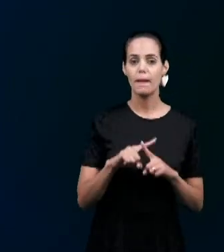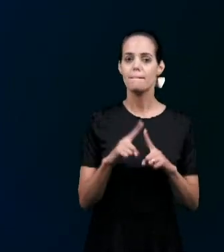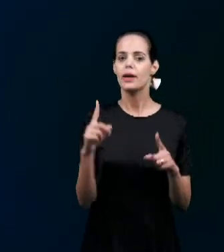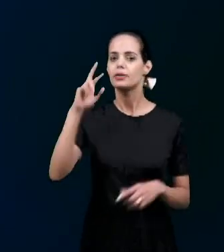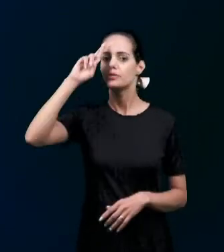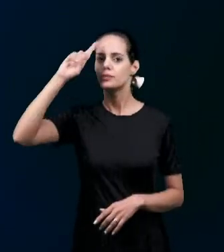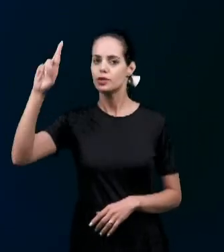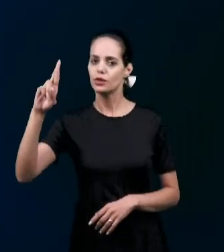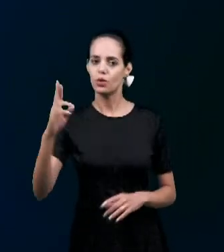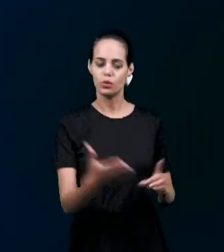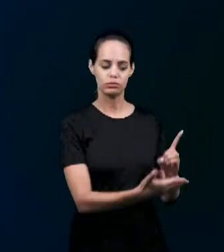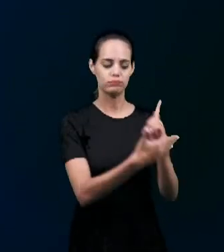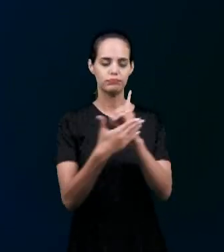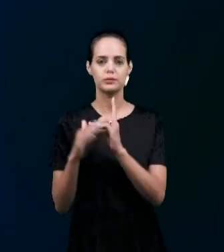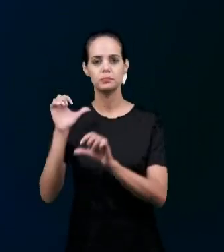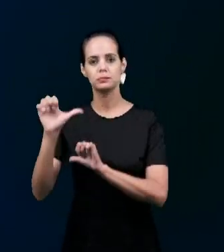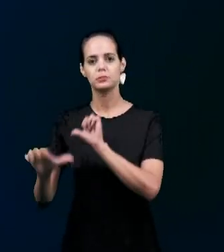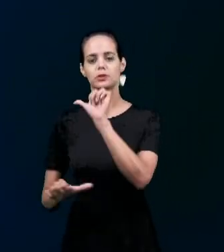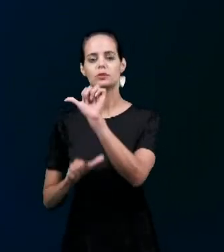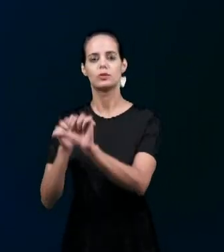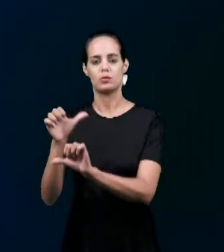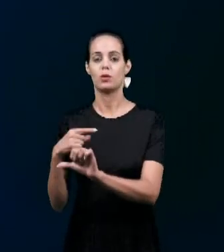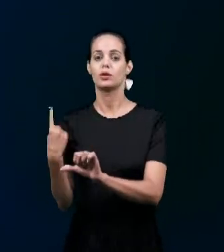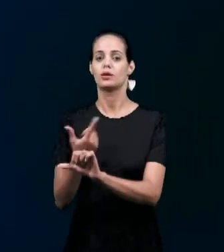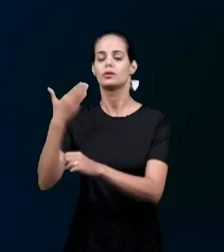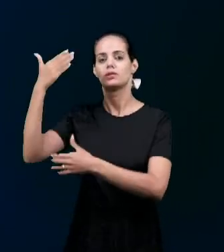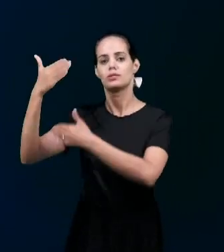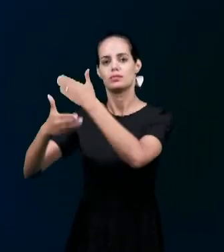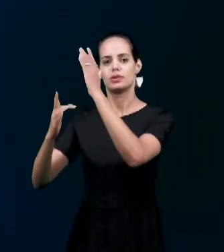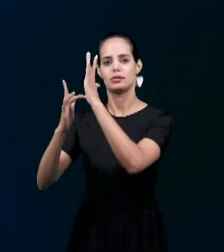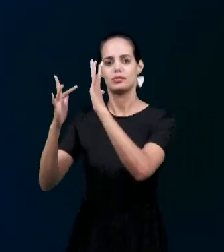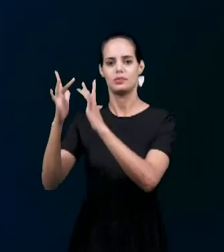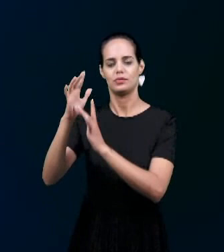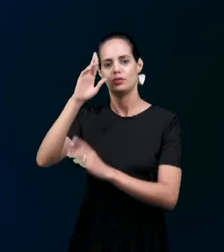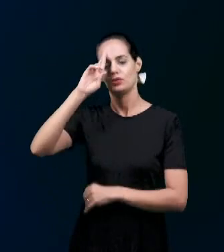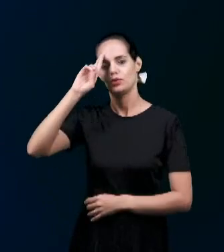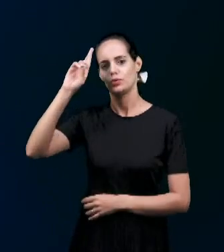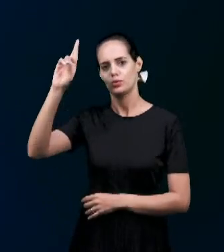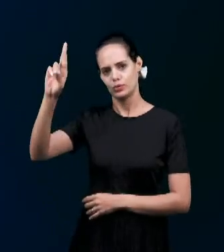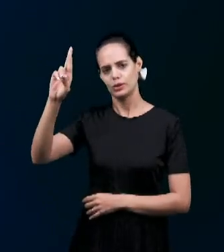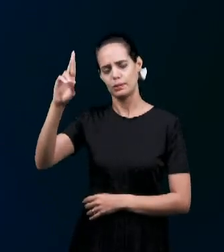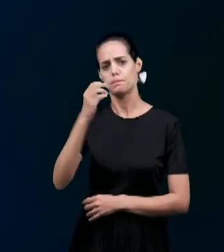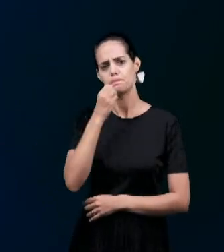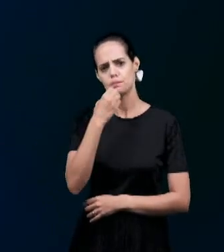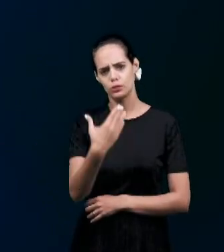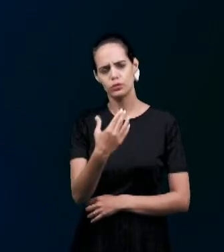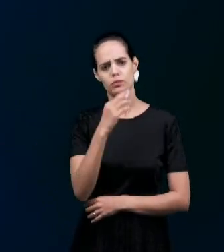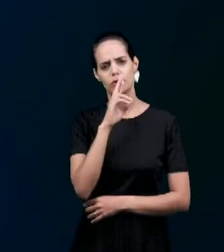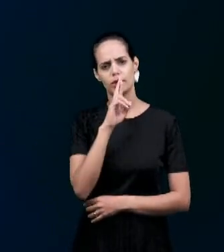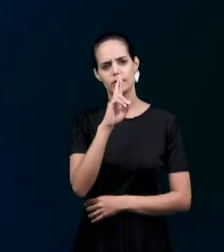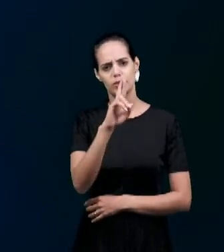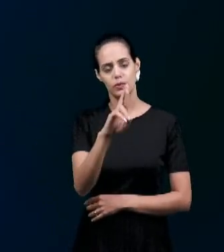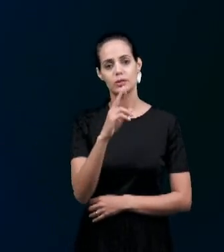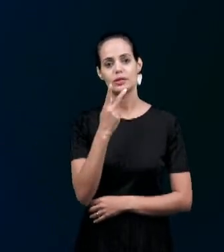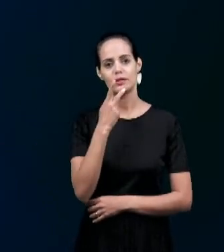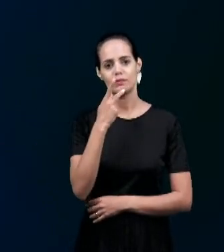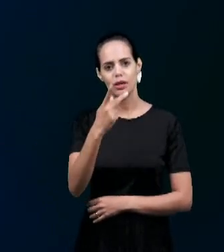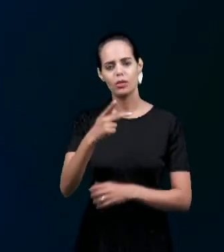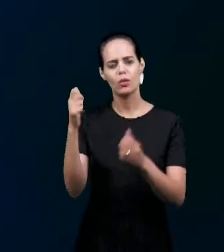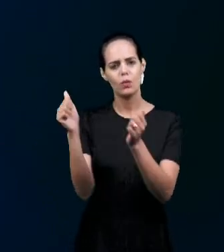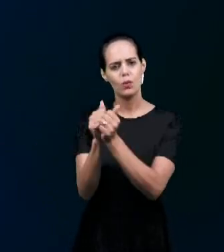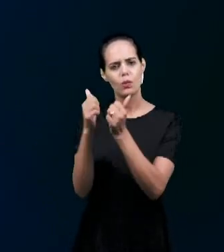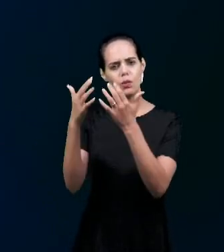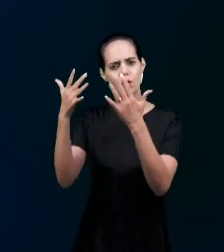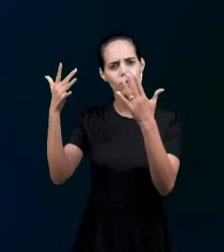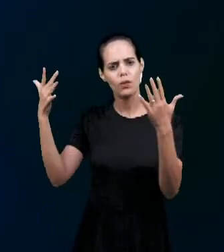Num novo Que vir no caminho E o irmão Encerrou muito bem A sua resposta Dando glória A